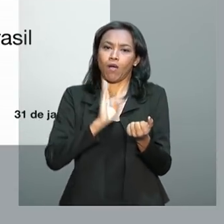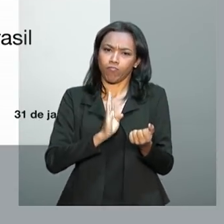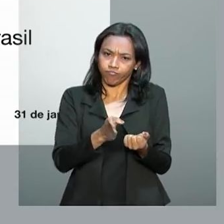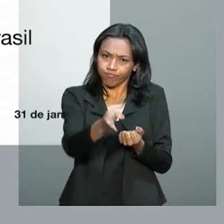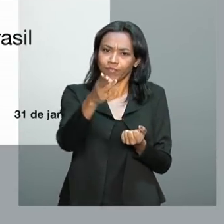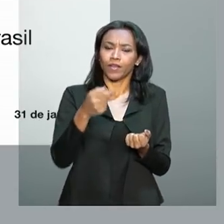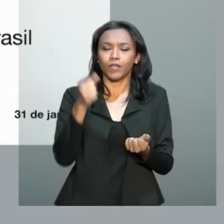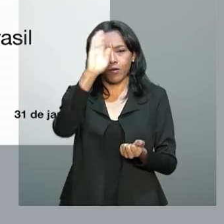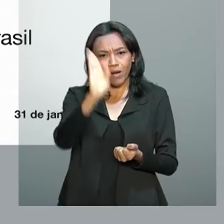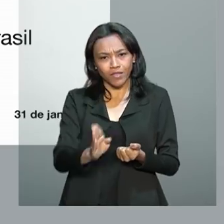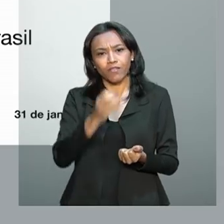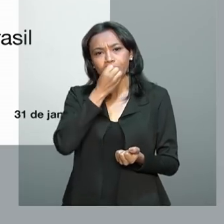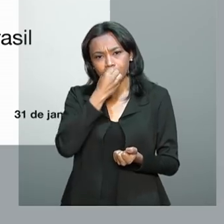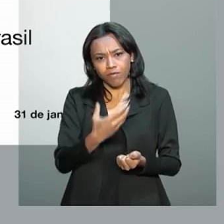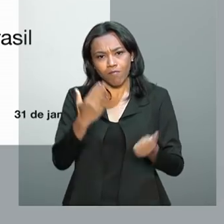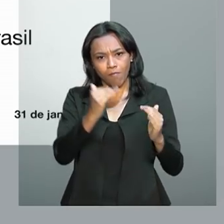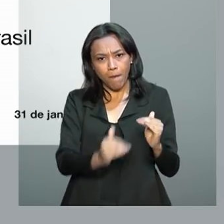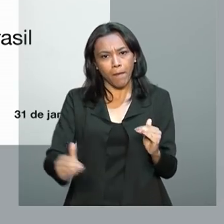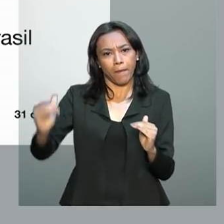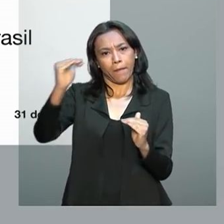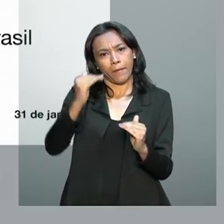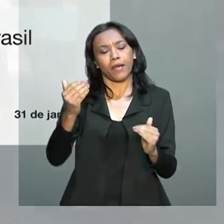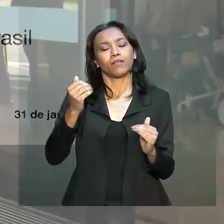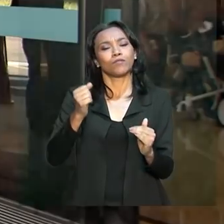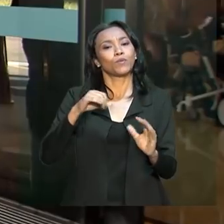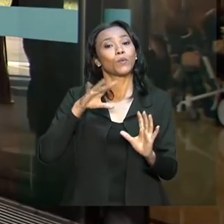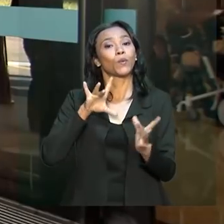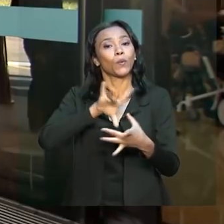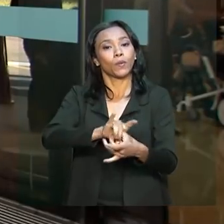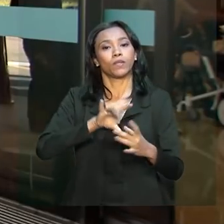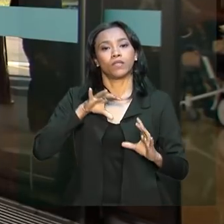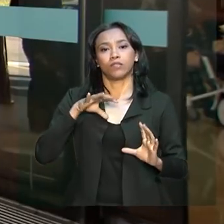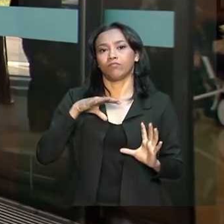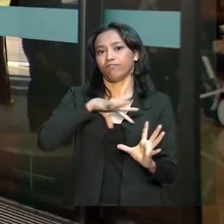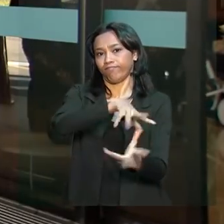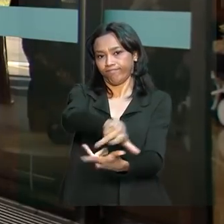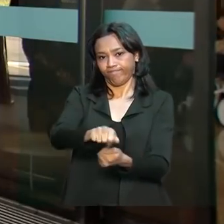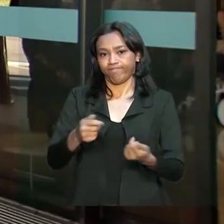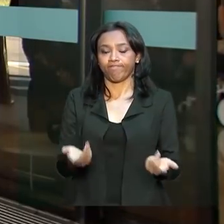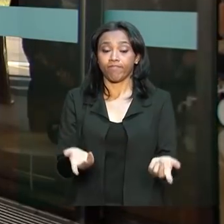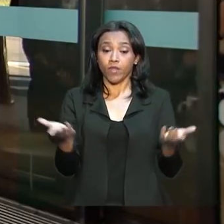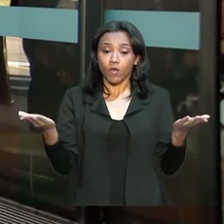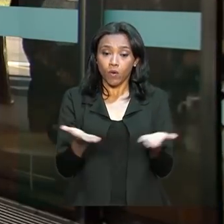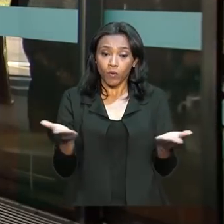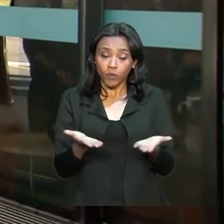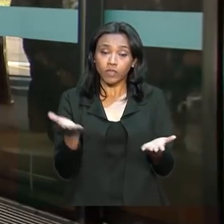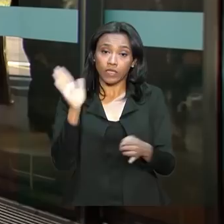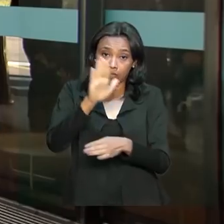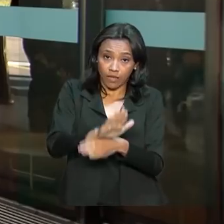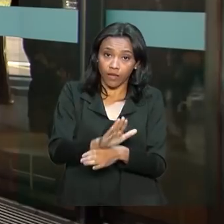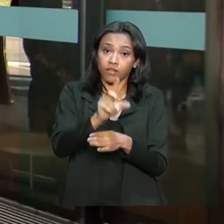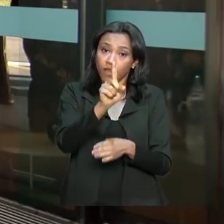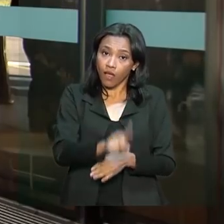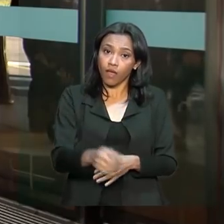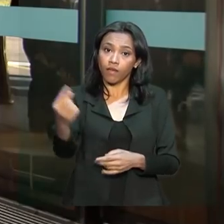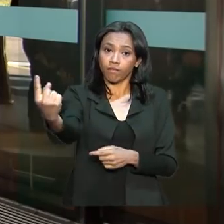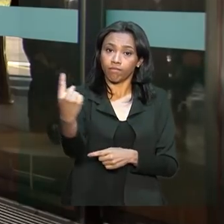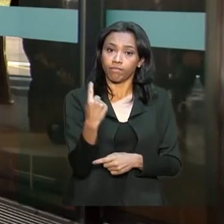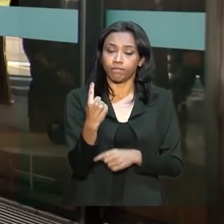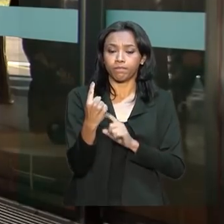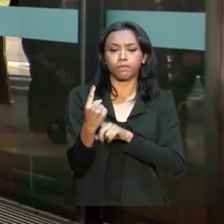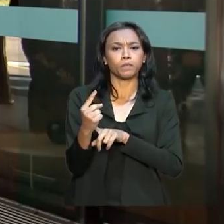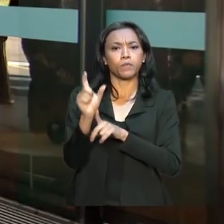posição que merece no contexto internacional. Por volta de uma e meia da tarde de hoje é aguardada a presença do